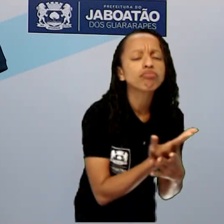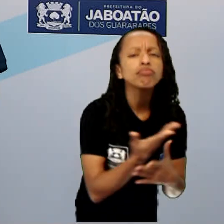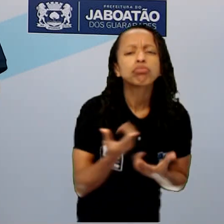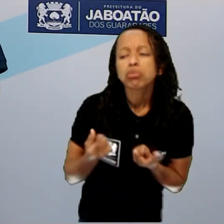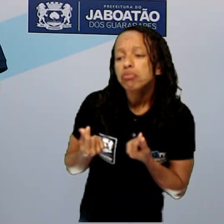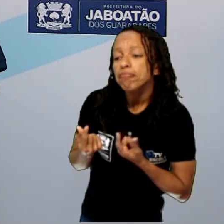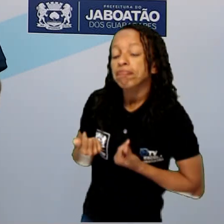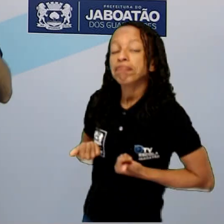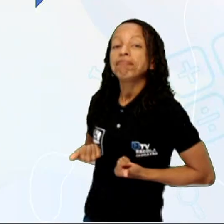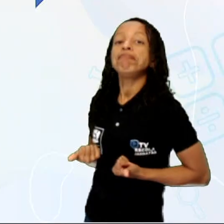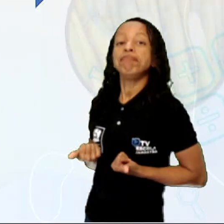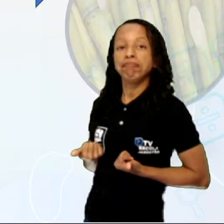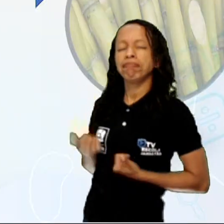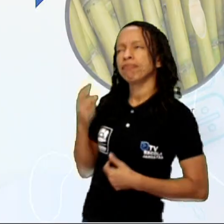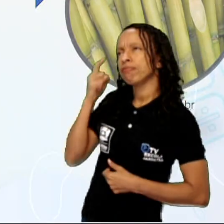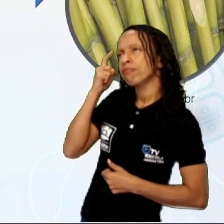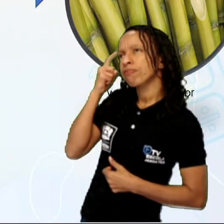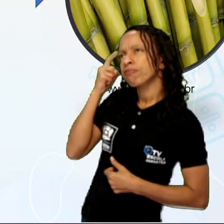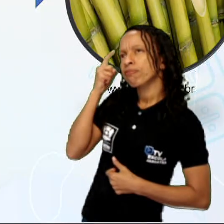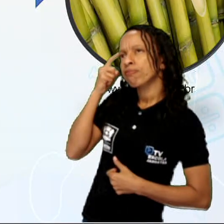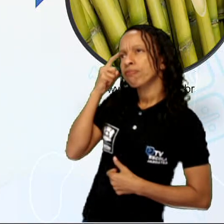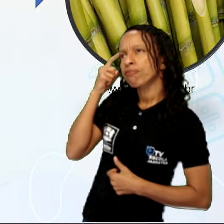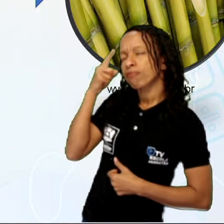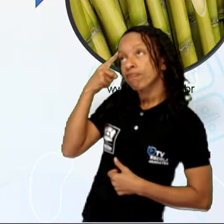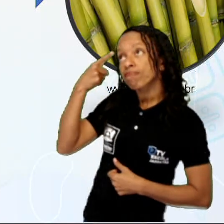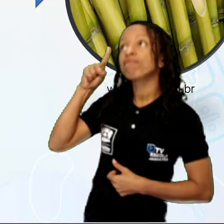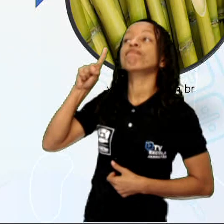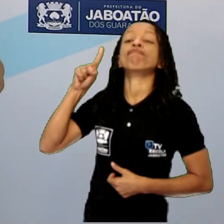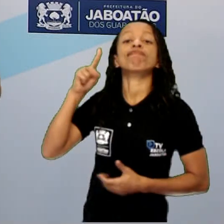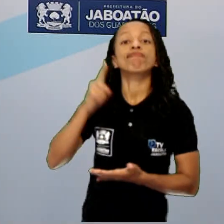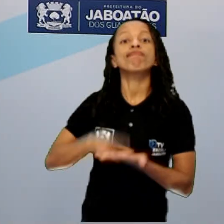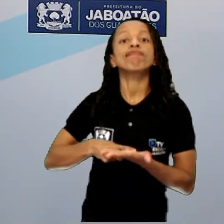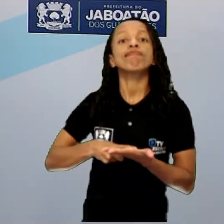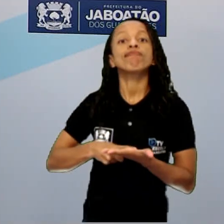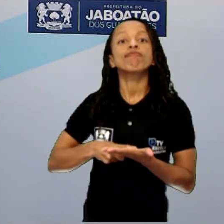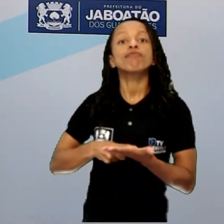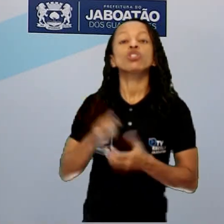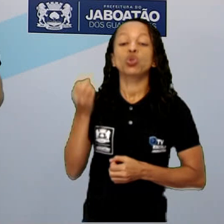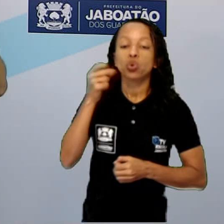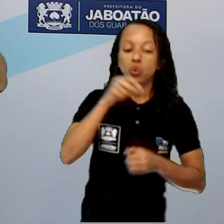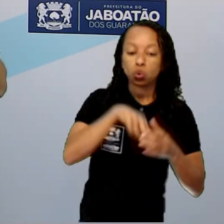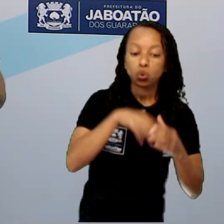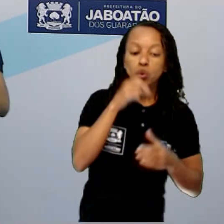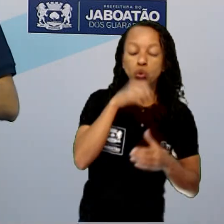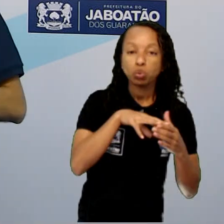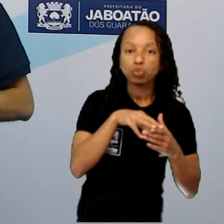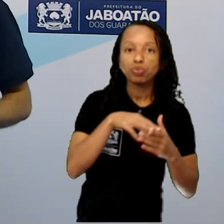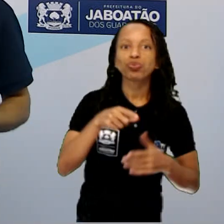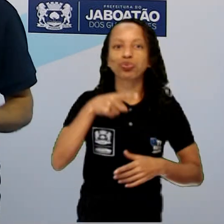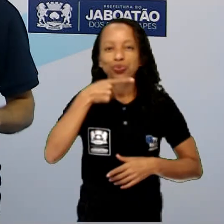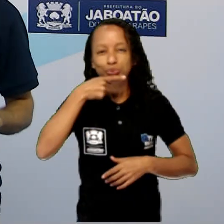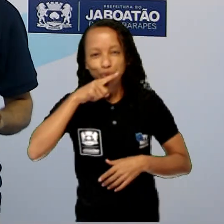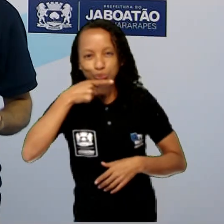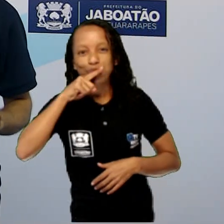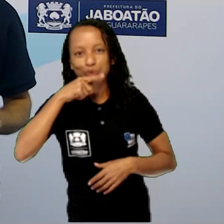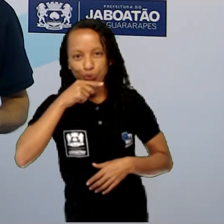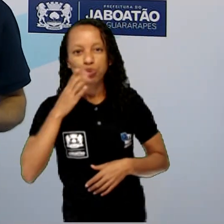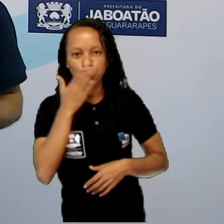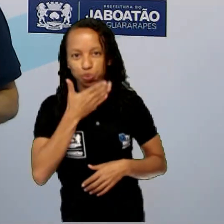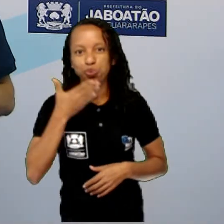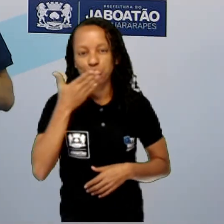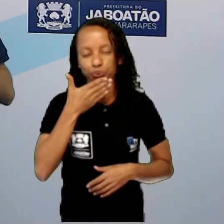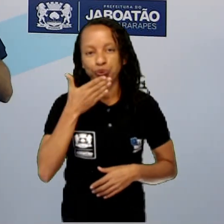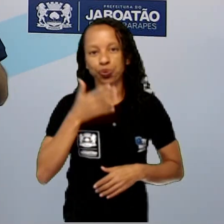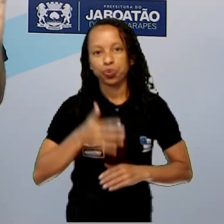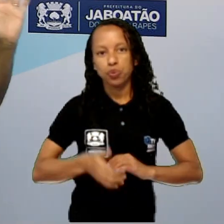E aí eles pensaram e decidiram, eu vou plantar nesse lugar a cana de açúcar. Tá?